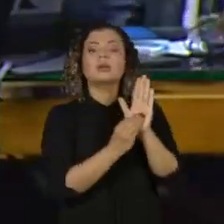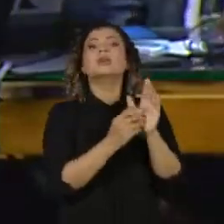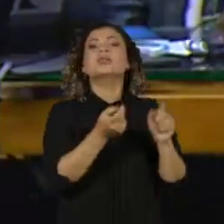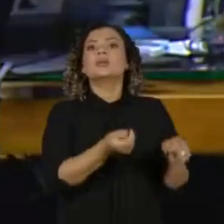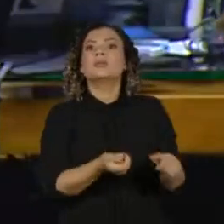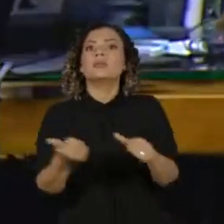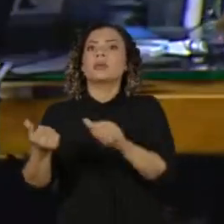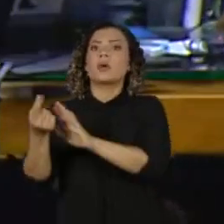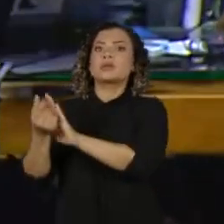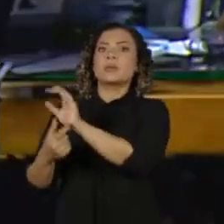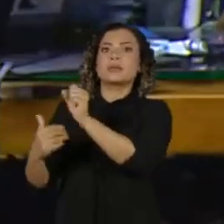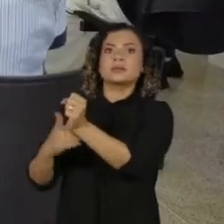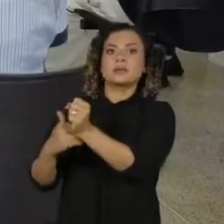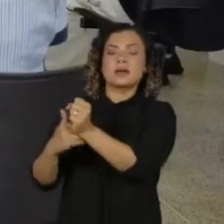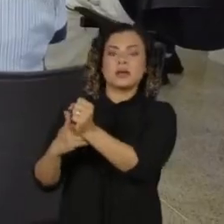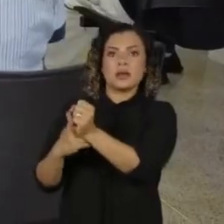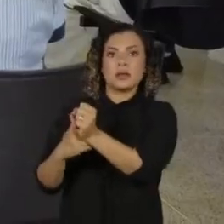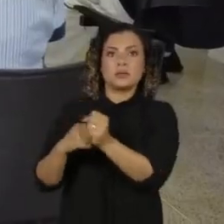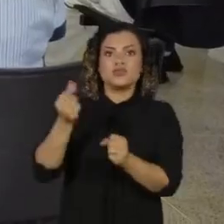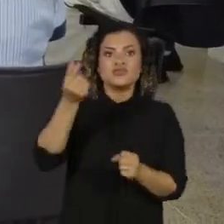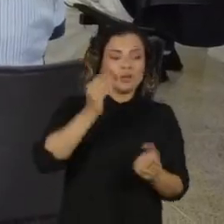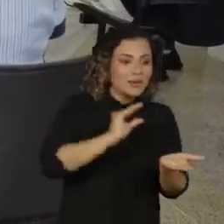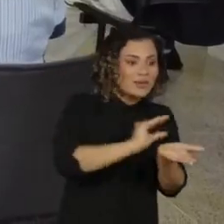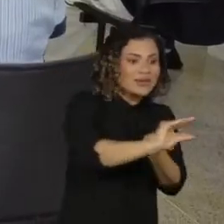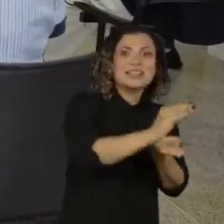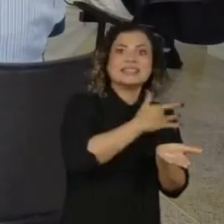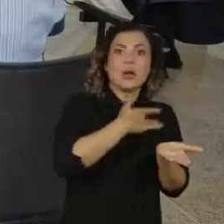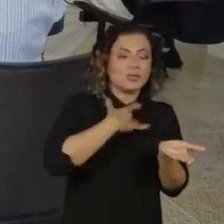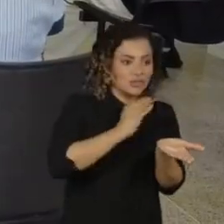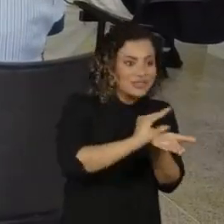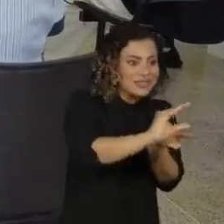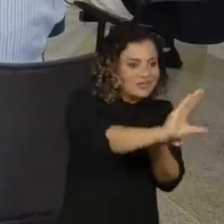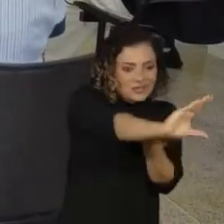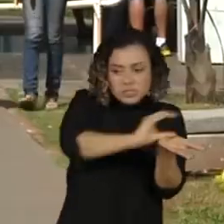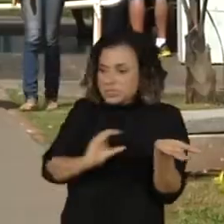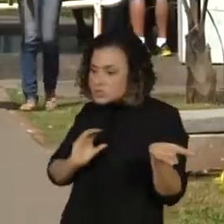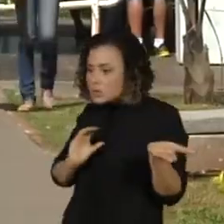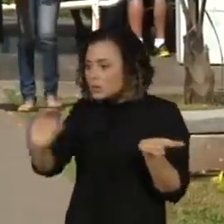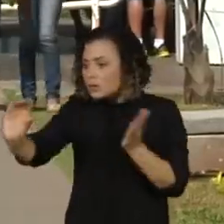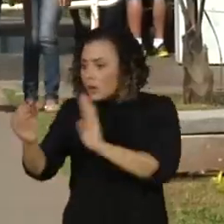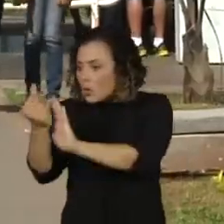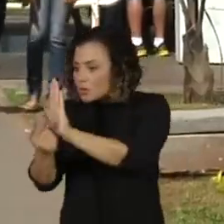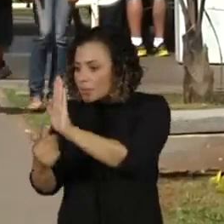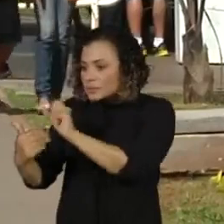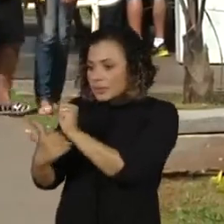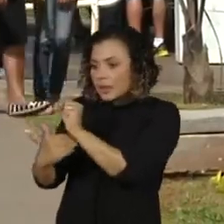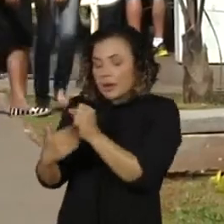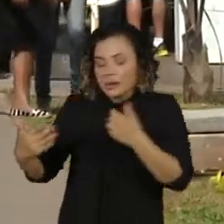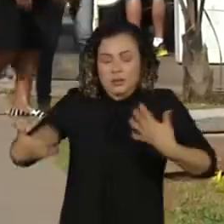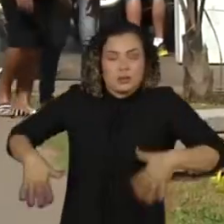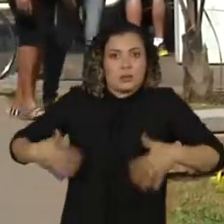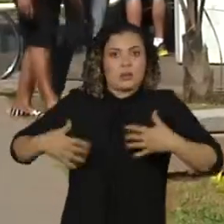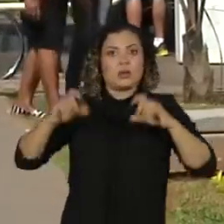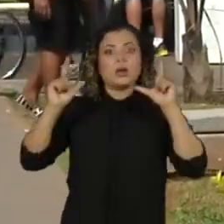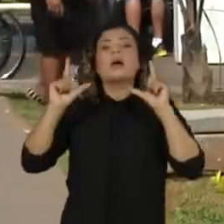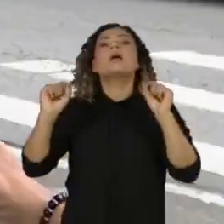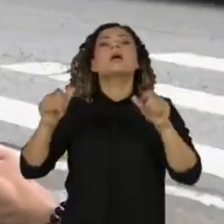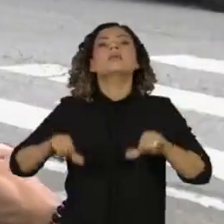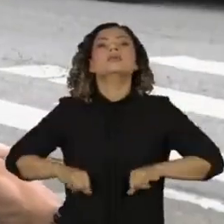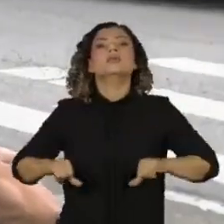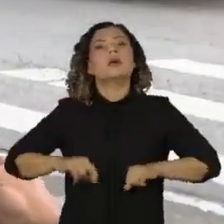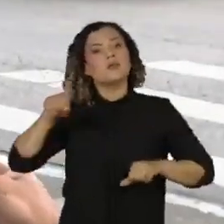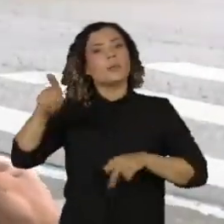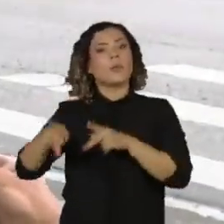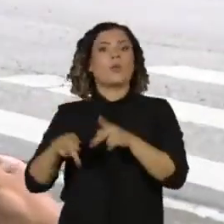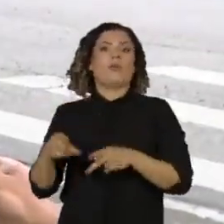recursos para o orçamento secreto resultaram em um verdadeiro desmonte das políticas públicas. E como sempre, quem sofre mais é a população.